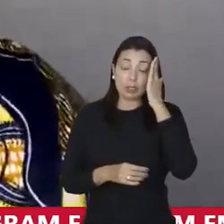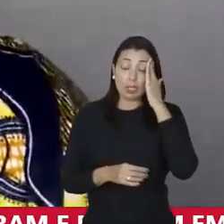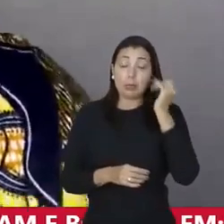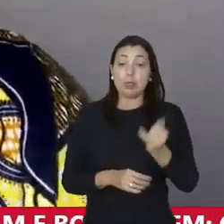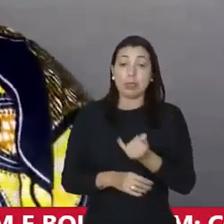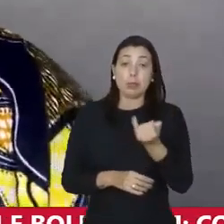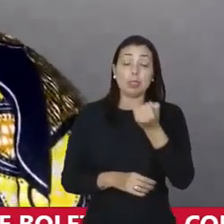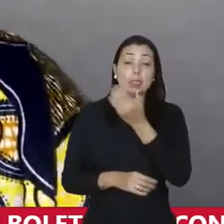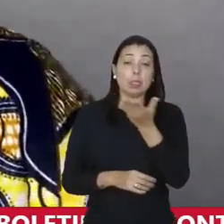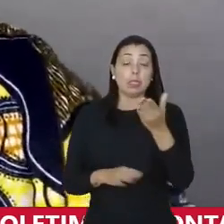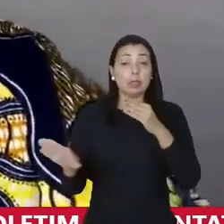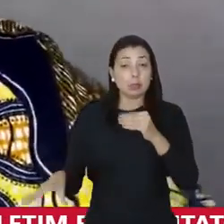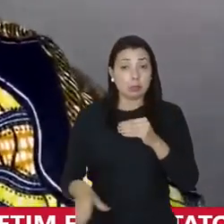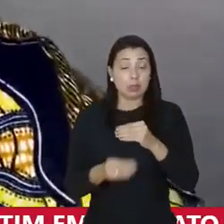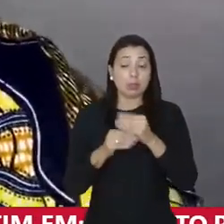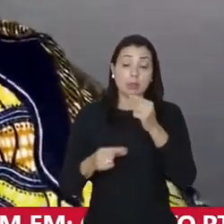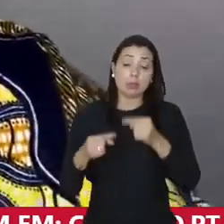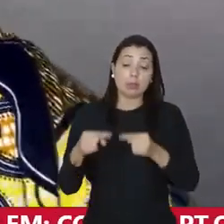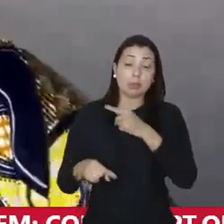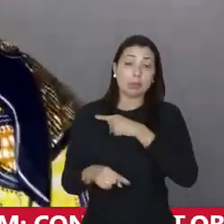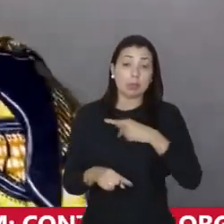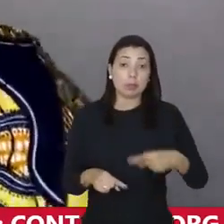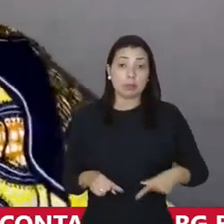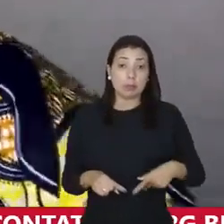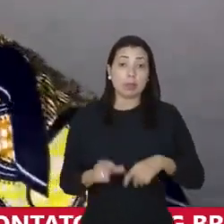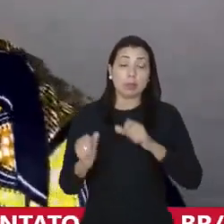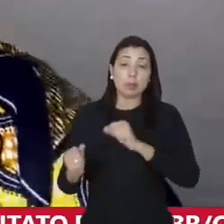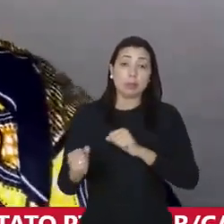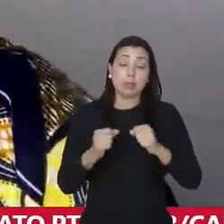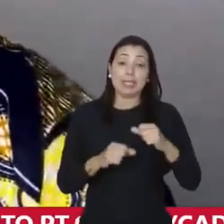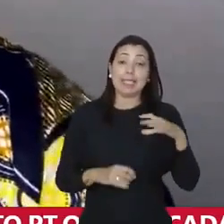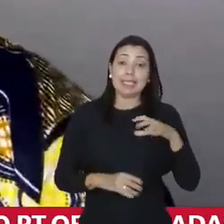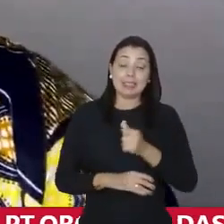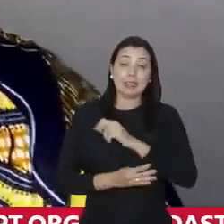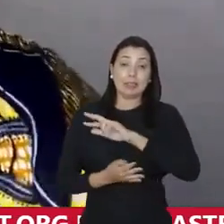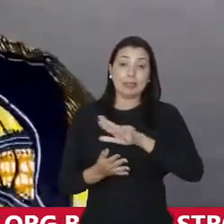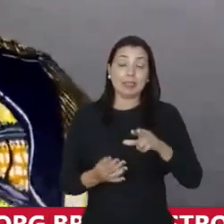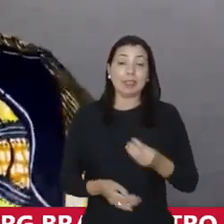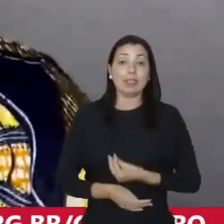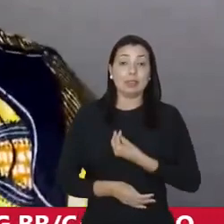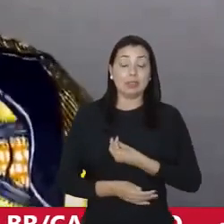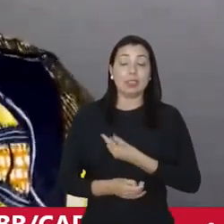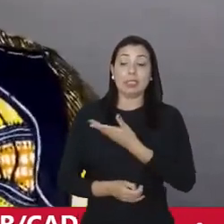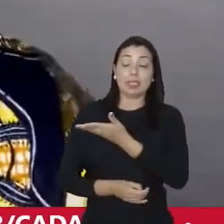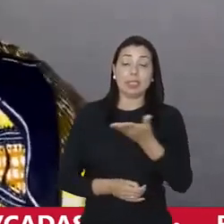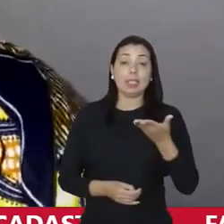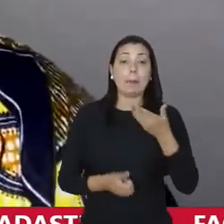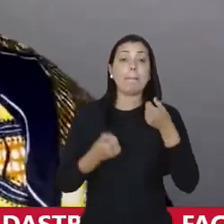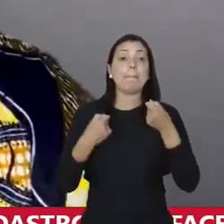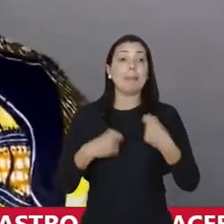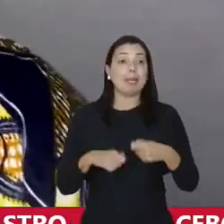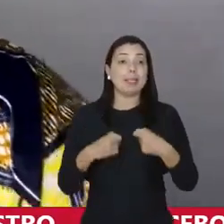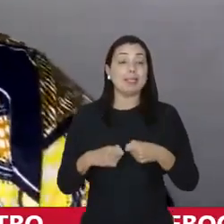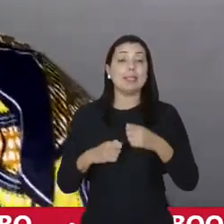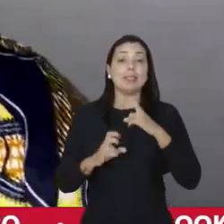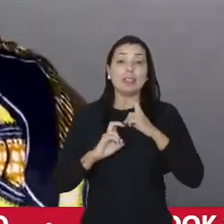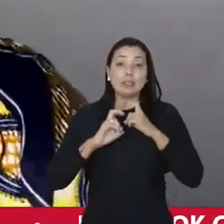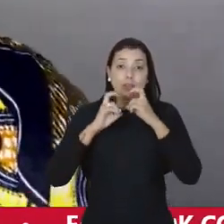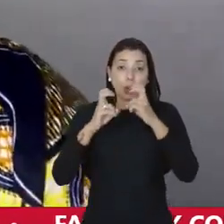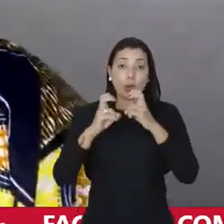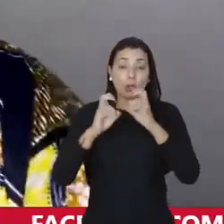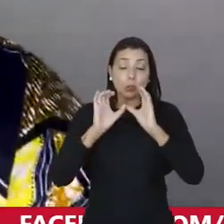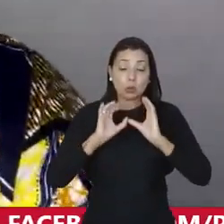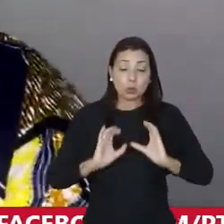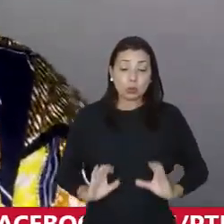importância que é implementar políticas públicas para poder salvar muitas vidas que estão ali precisando da nossa voz do nosso